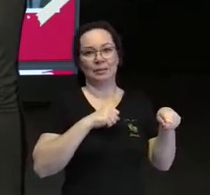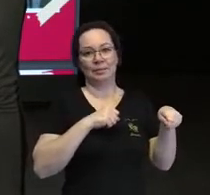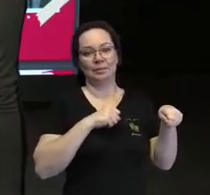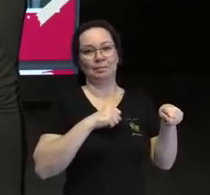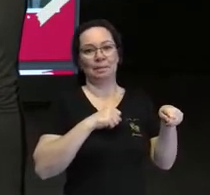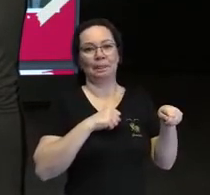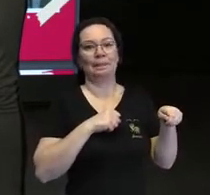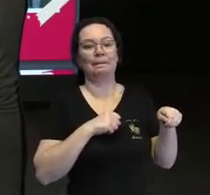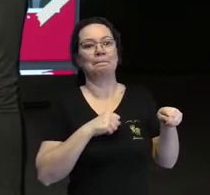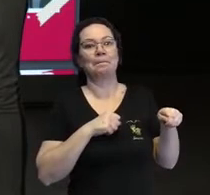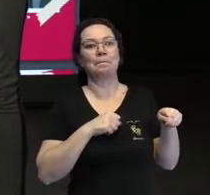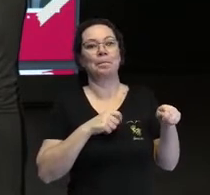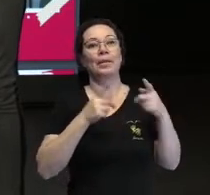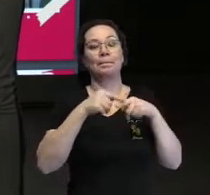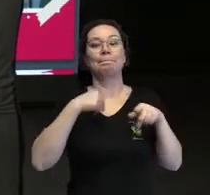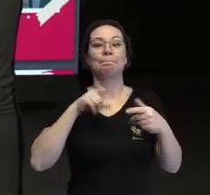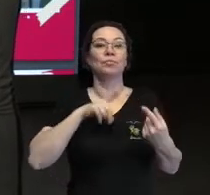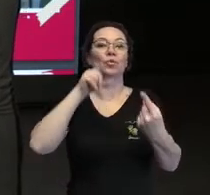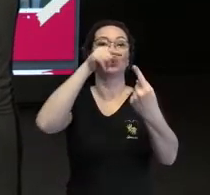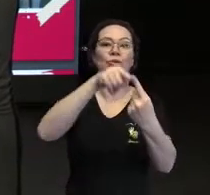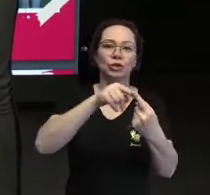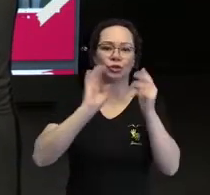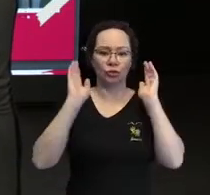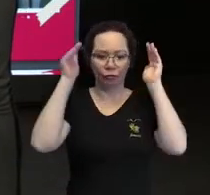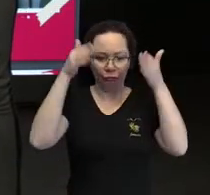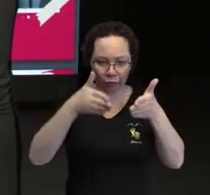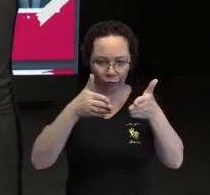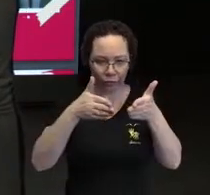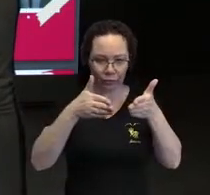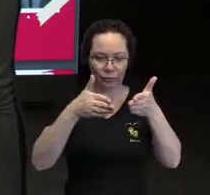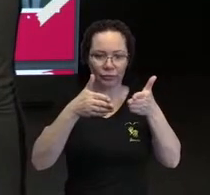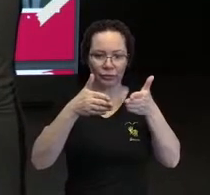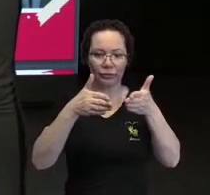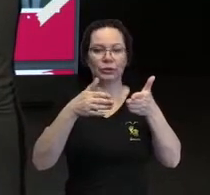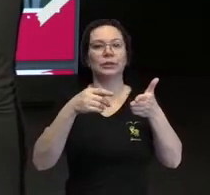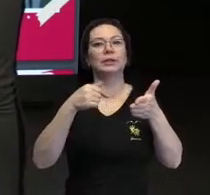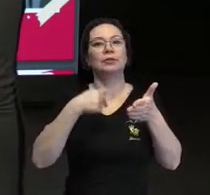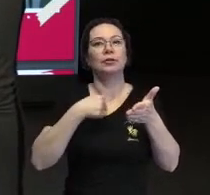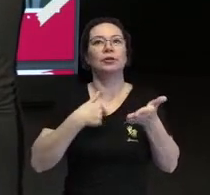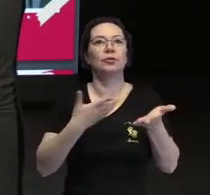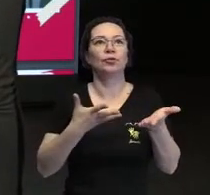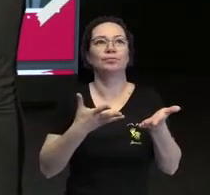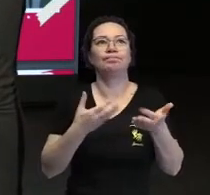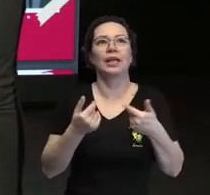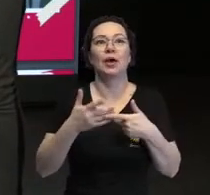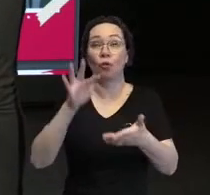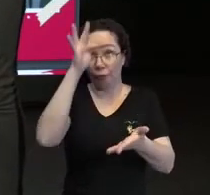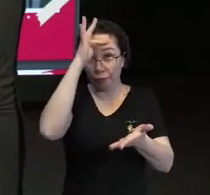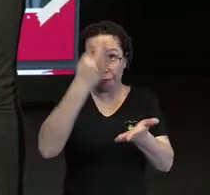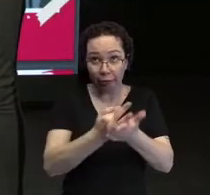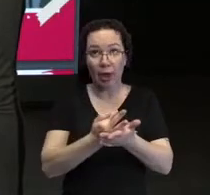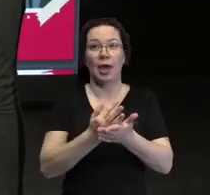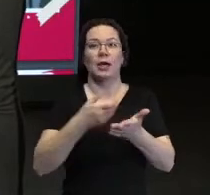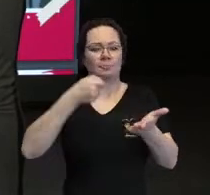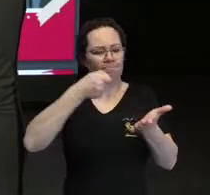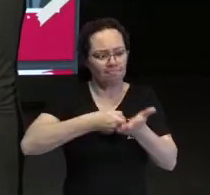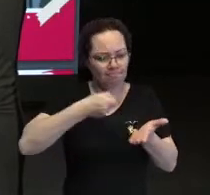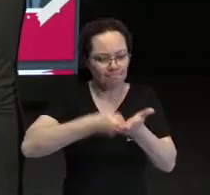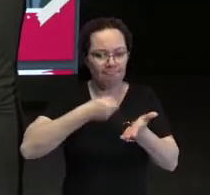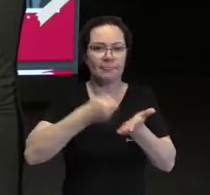Mas eu tinha um objetivo, eu tinha um foco. E com muita fé, determinação,